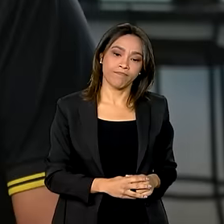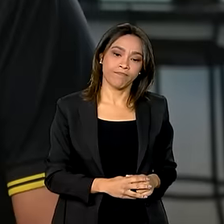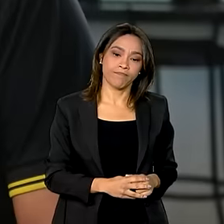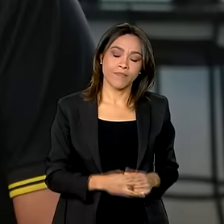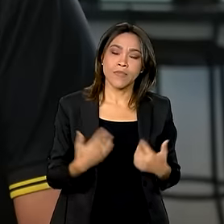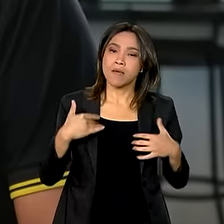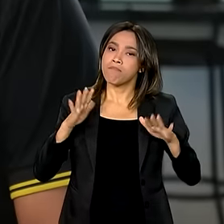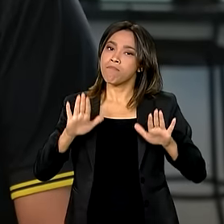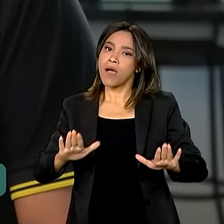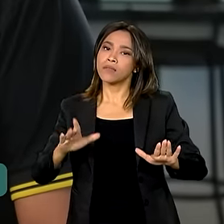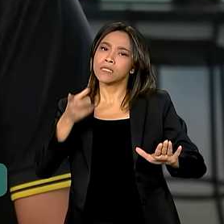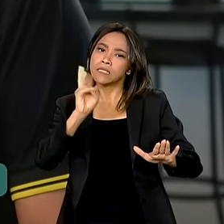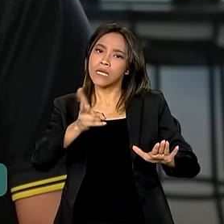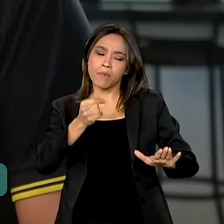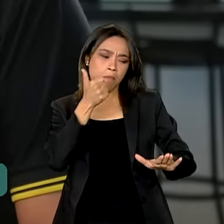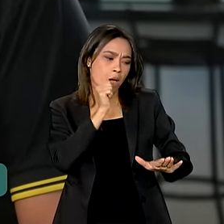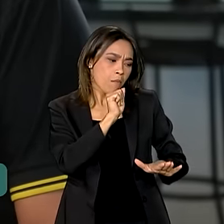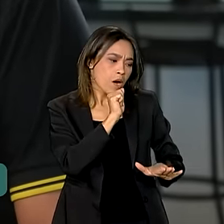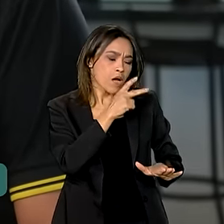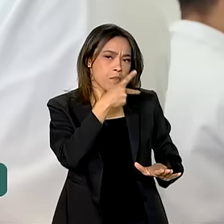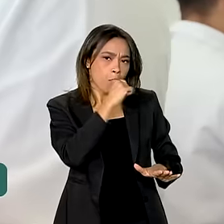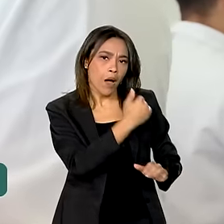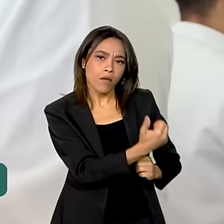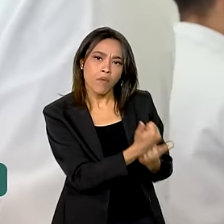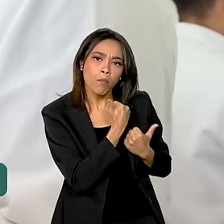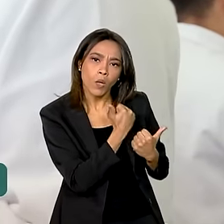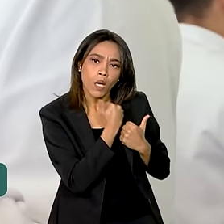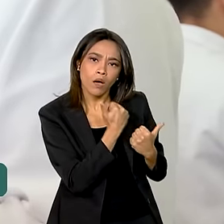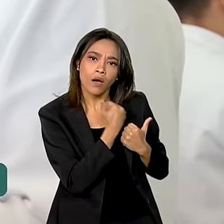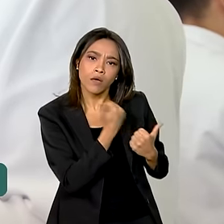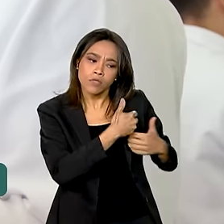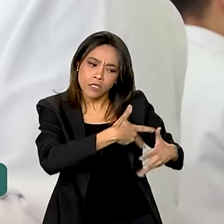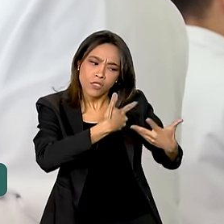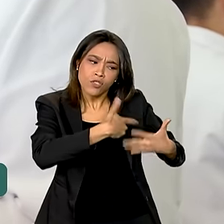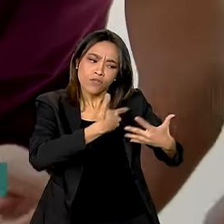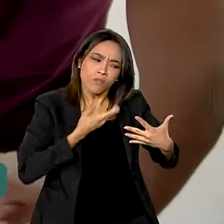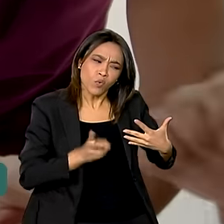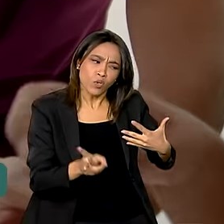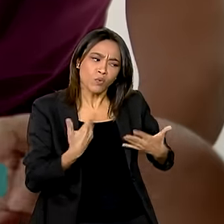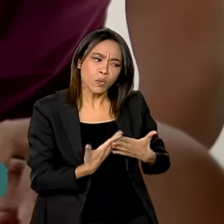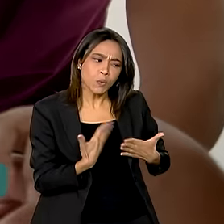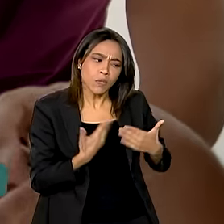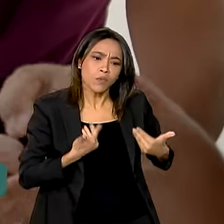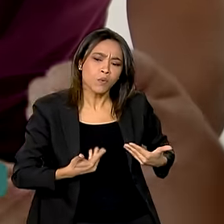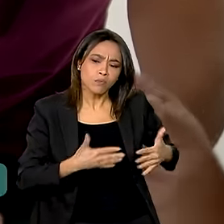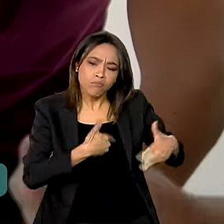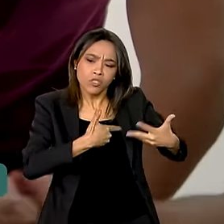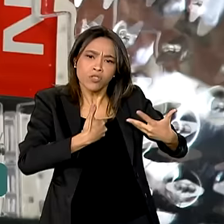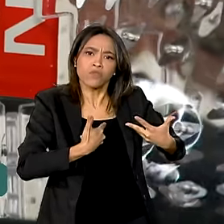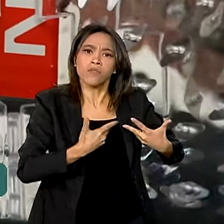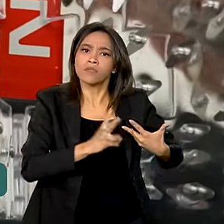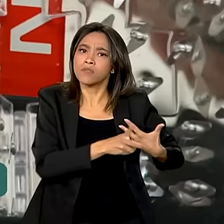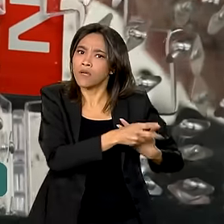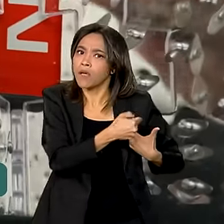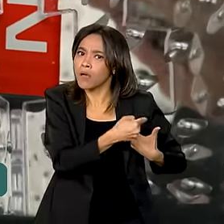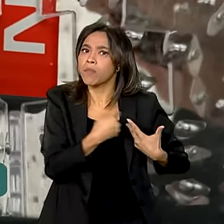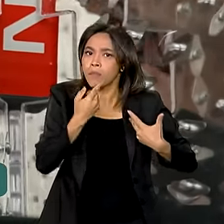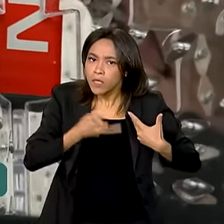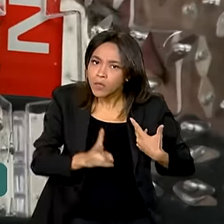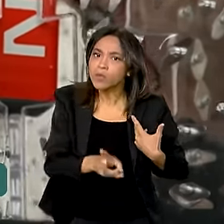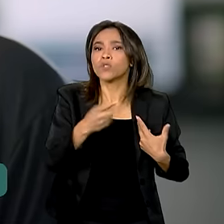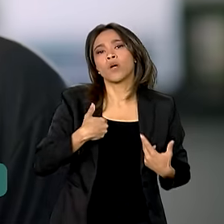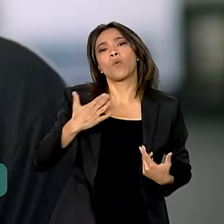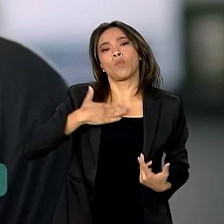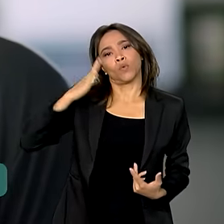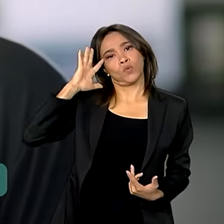Mas eu sempre tive minha mãe e meu pai para me apoiar, para me incentivar a continuar estudando, para continuar seguindo o meu sonho.